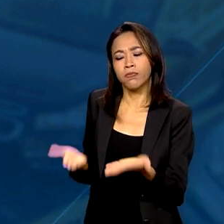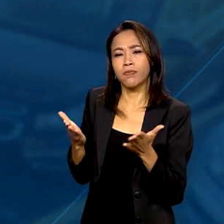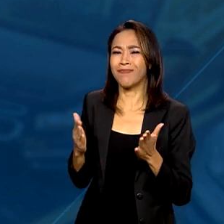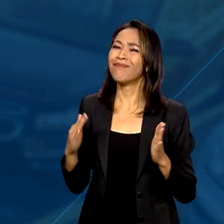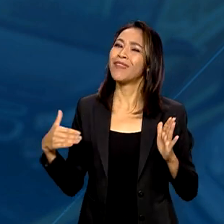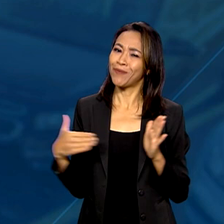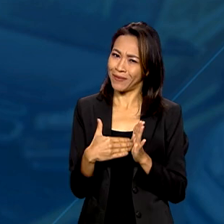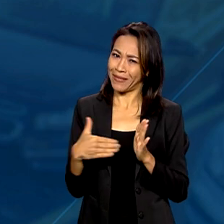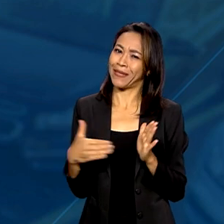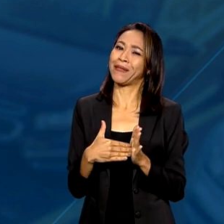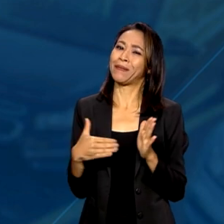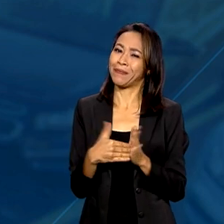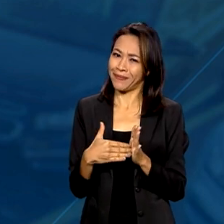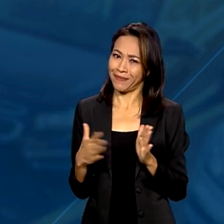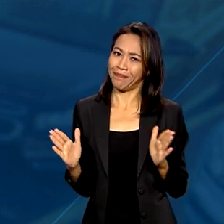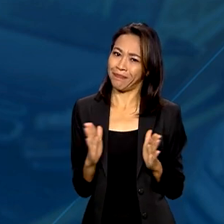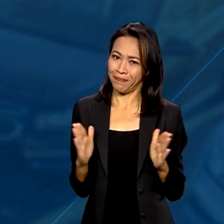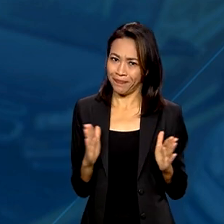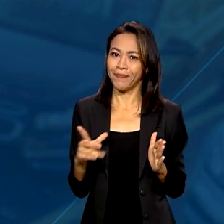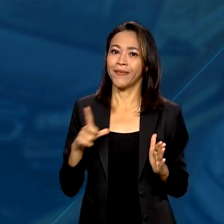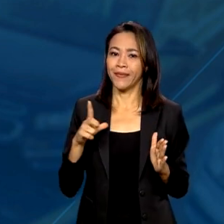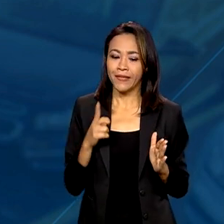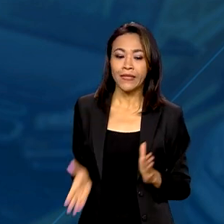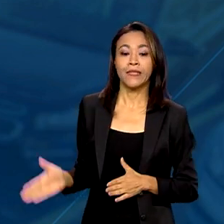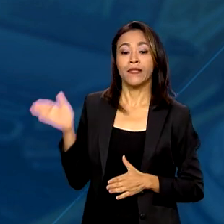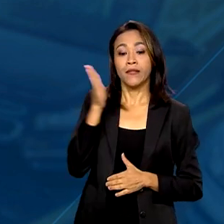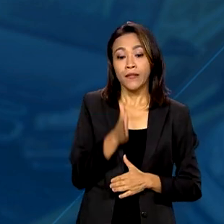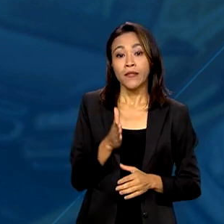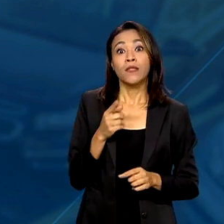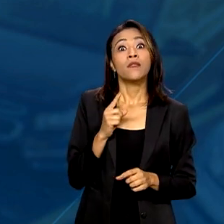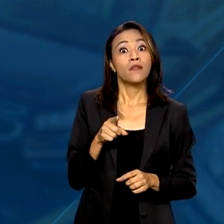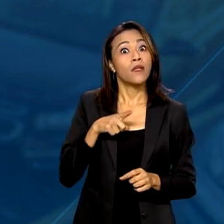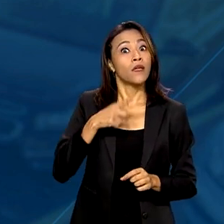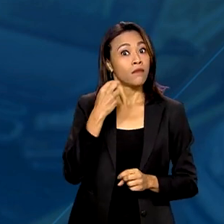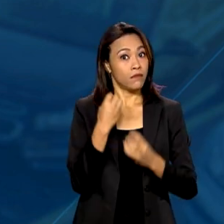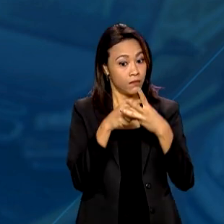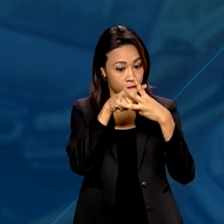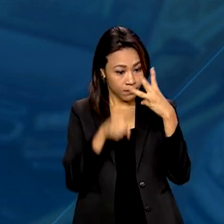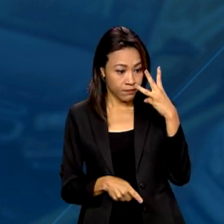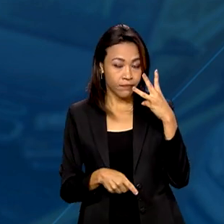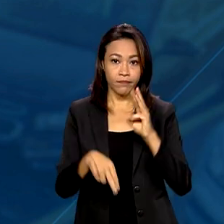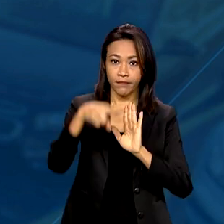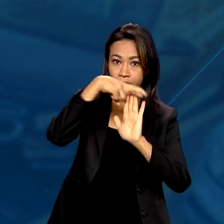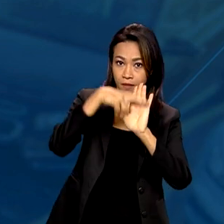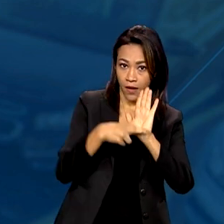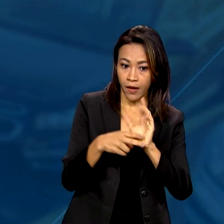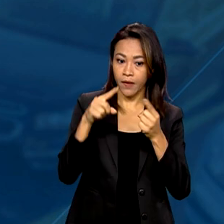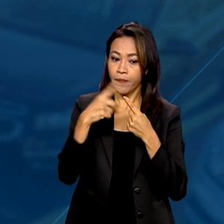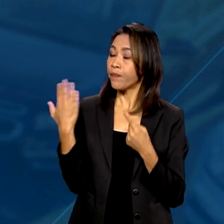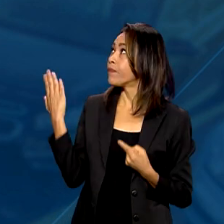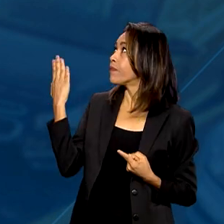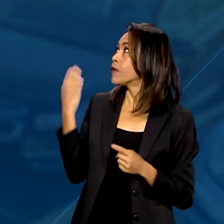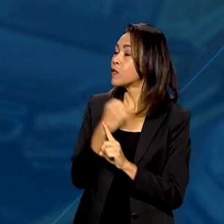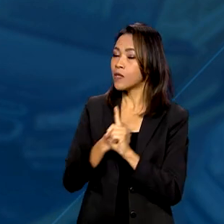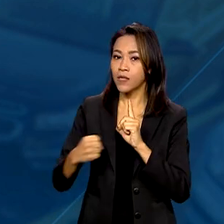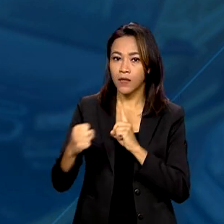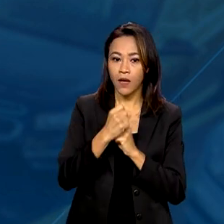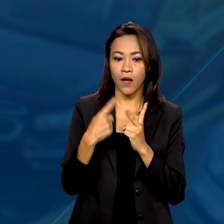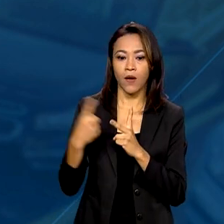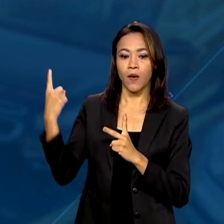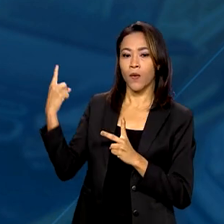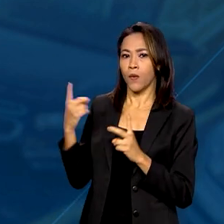tempo limitado e levam em consideração três condições. A social, a eficiência